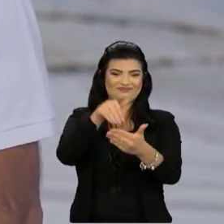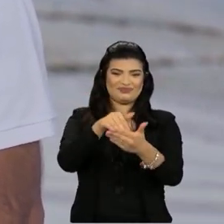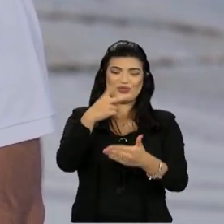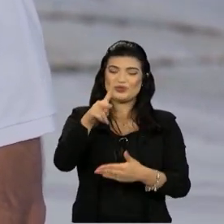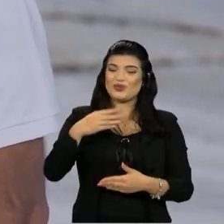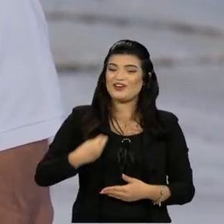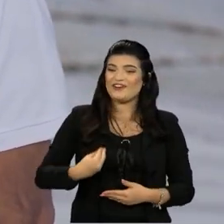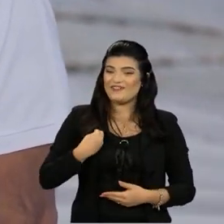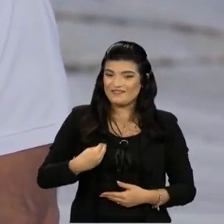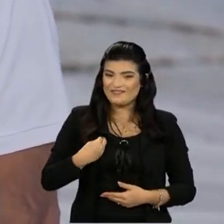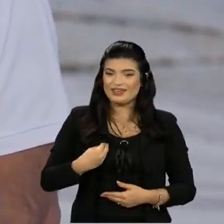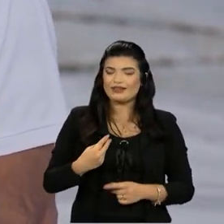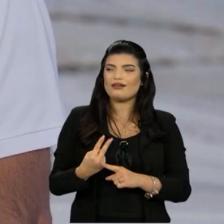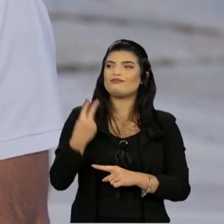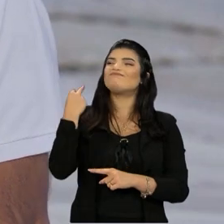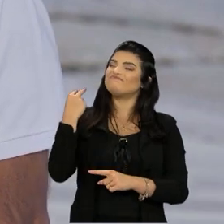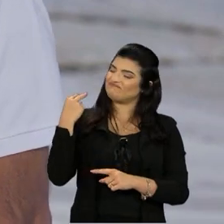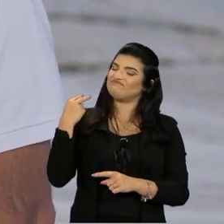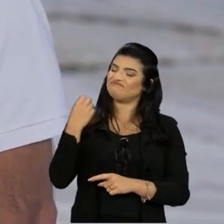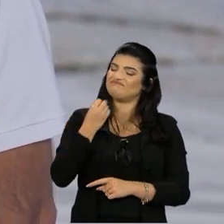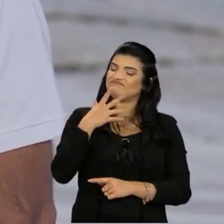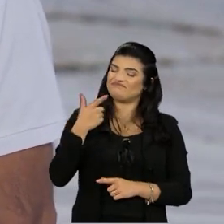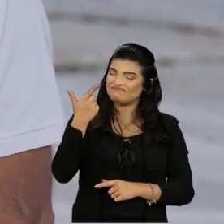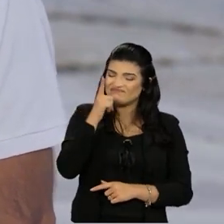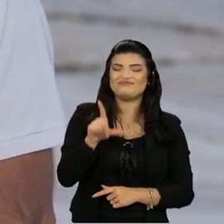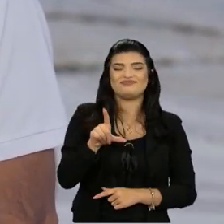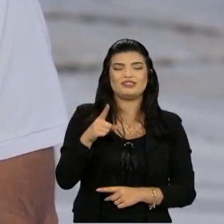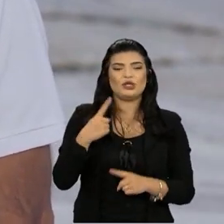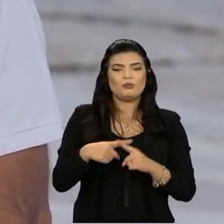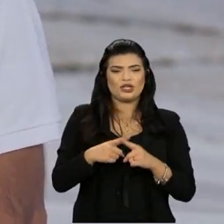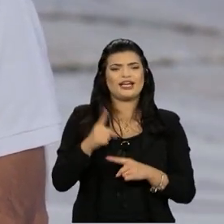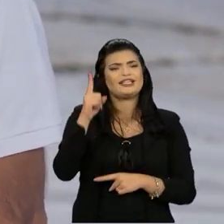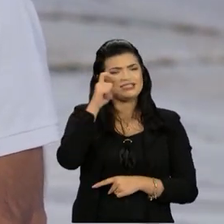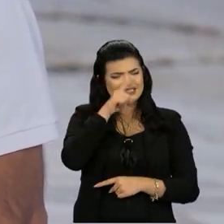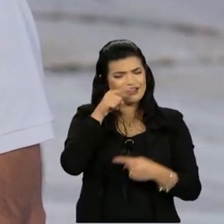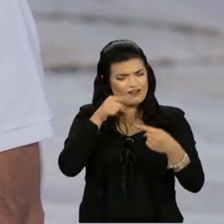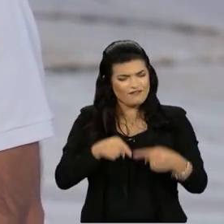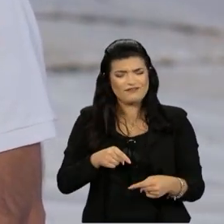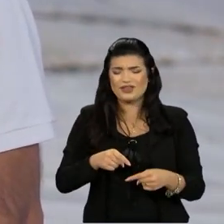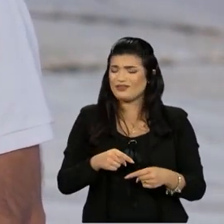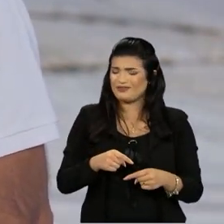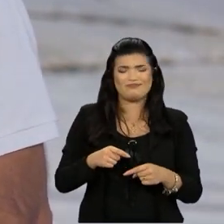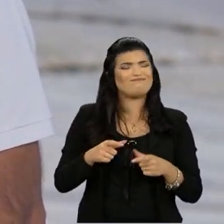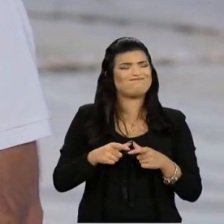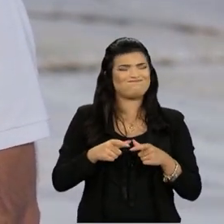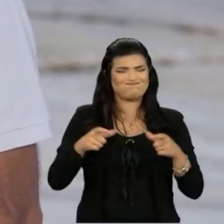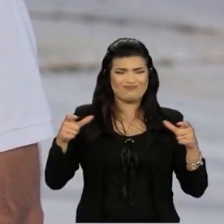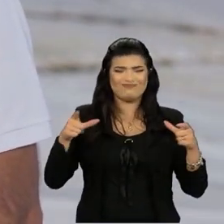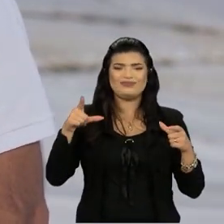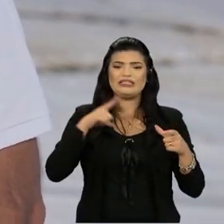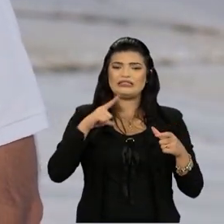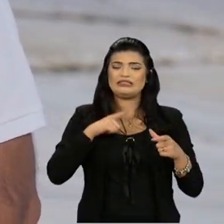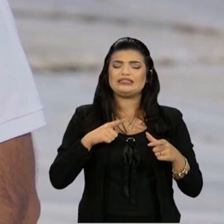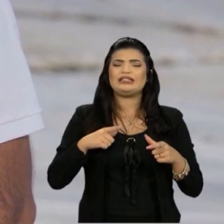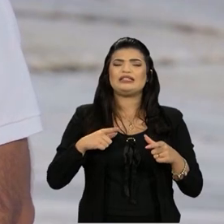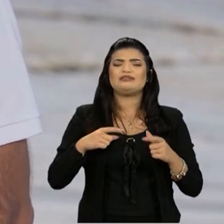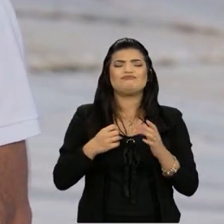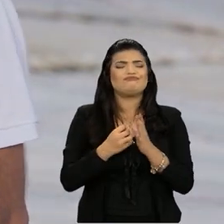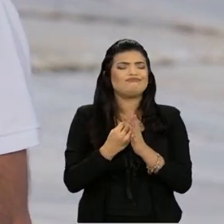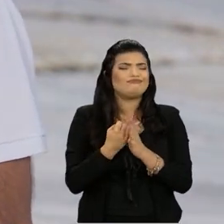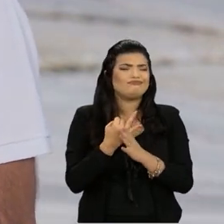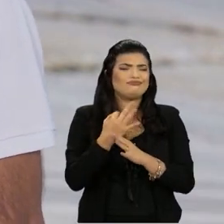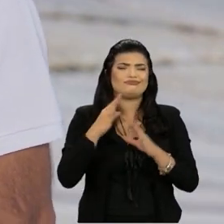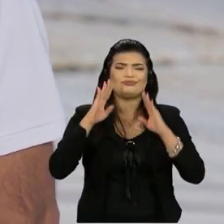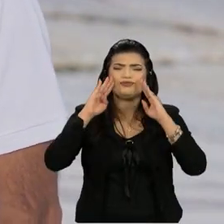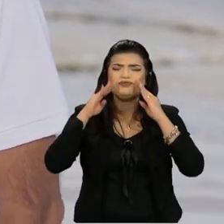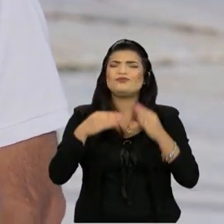vida, você falar, olhar para trás, que valeu a pena. Porque os desafios são enormes, enormes. Acho que, sim, passou várias vezes vontade